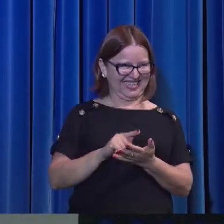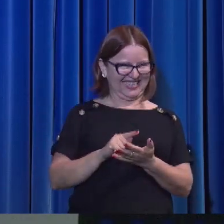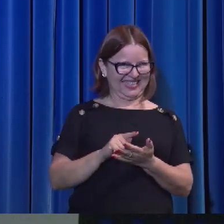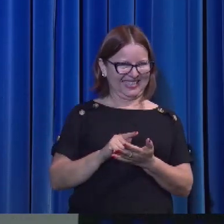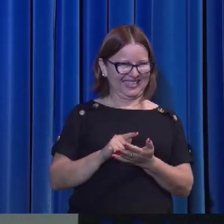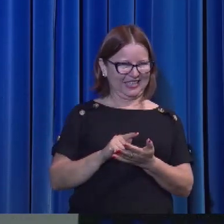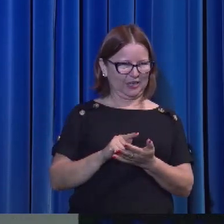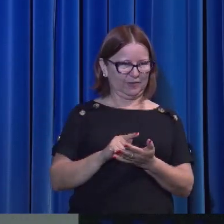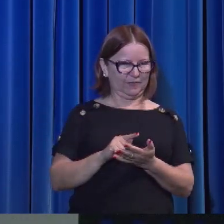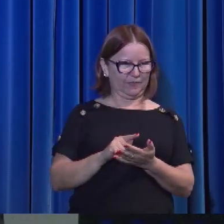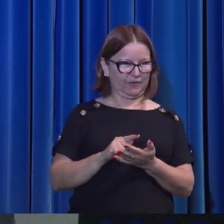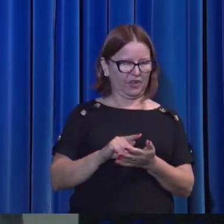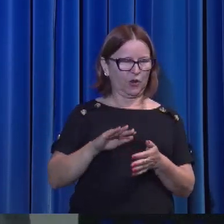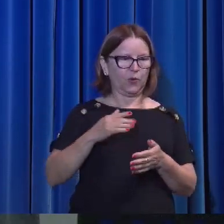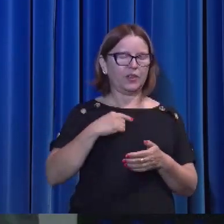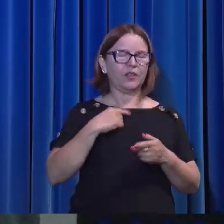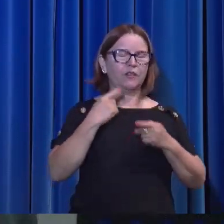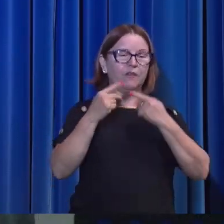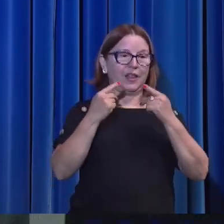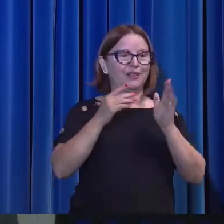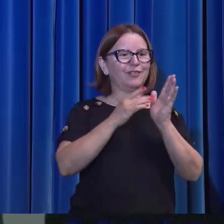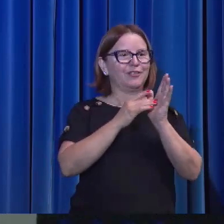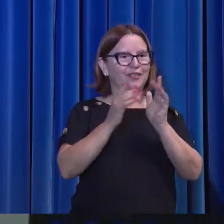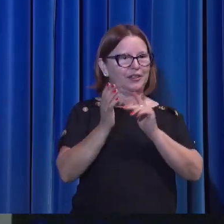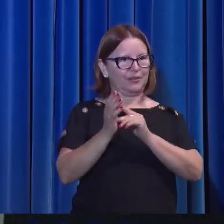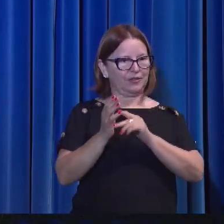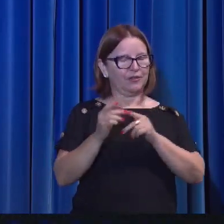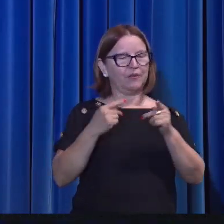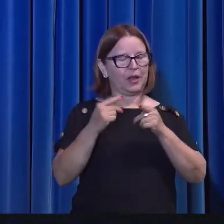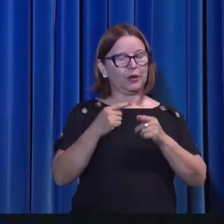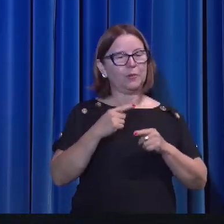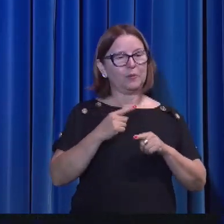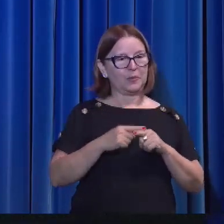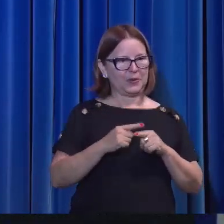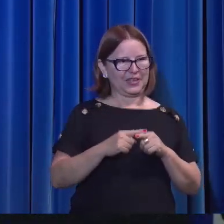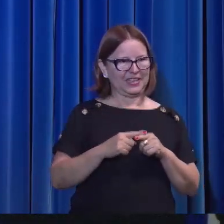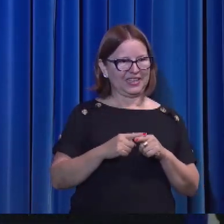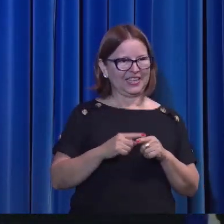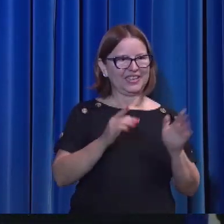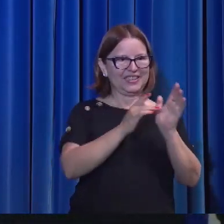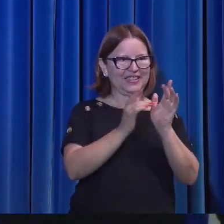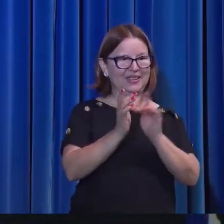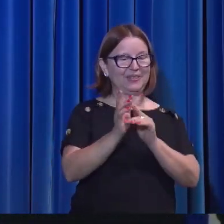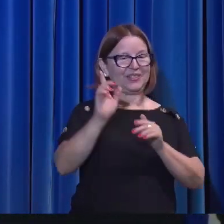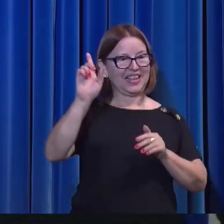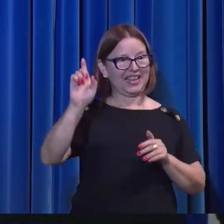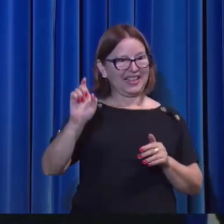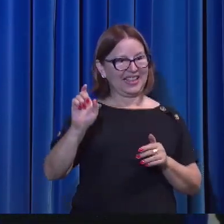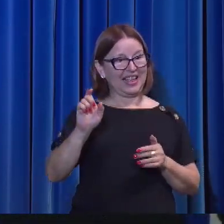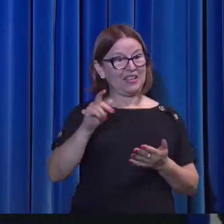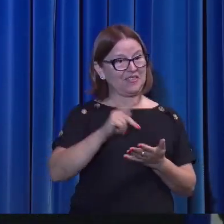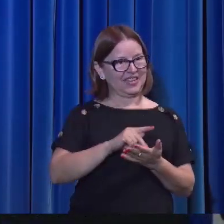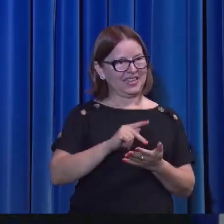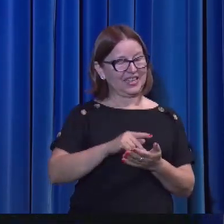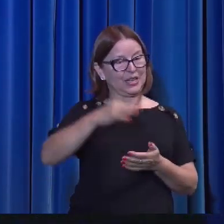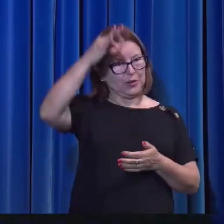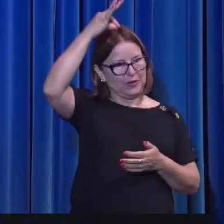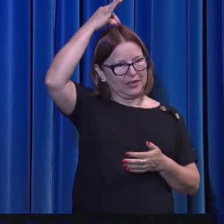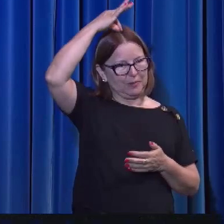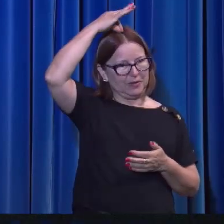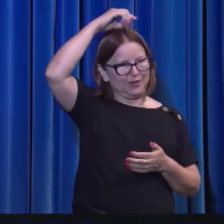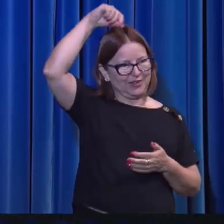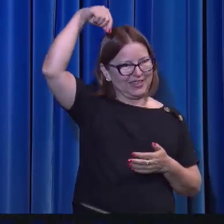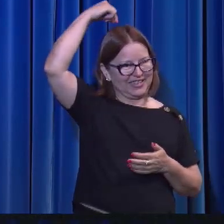Eu quando falo de Jesus, falo de Jesus, porque Jesus é a verdade. E o Espírito Santo é o